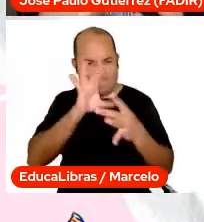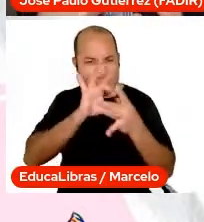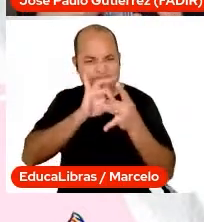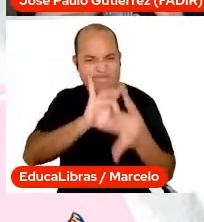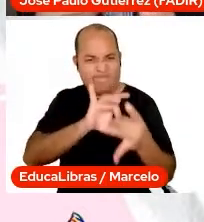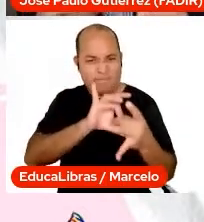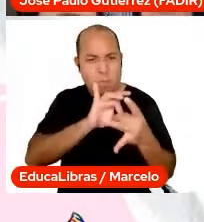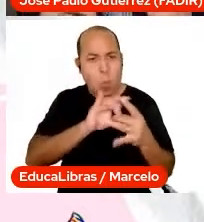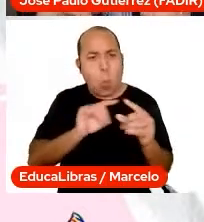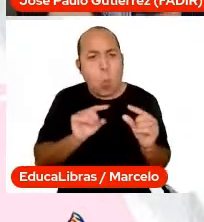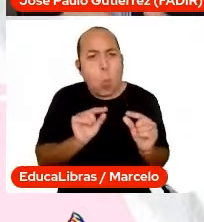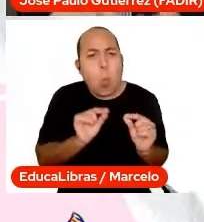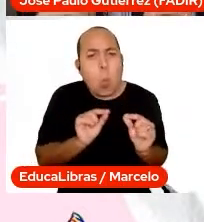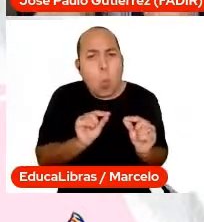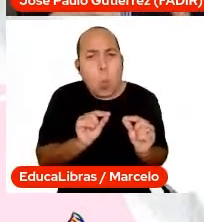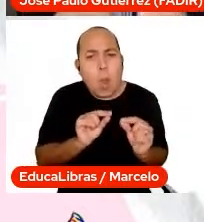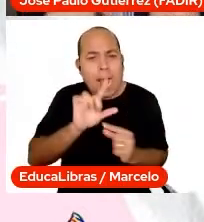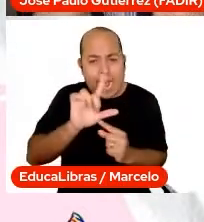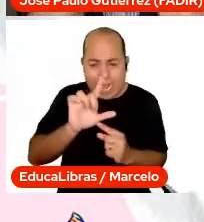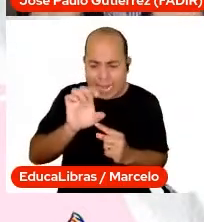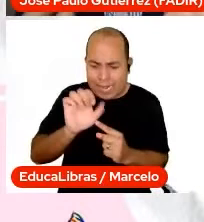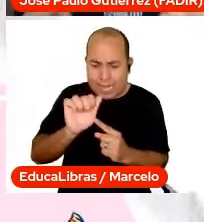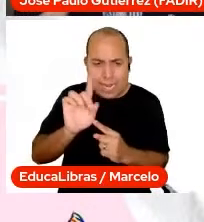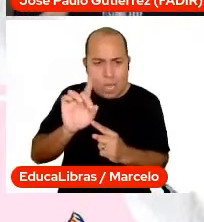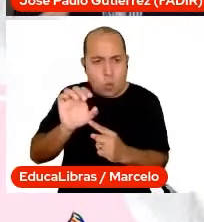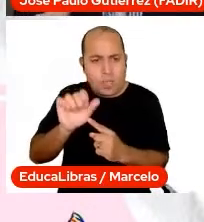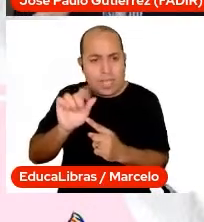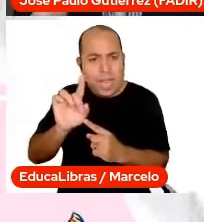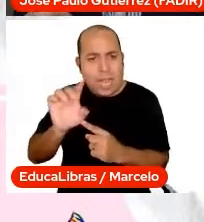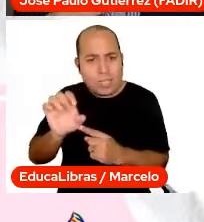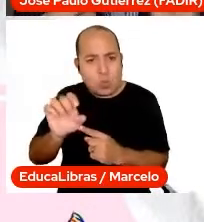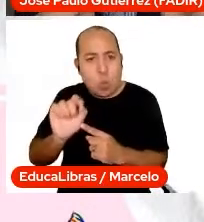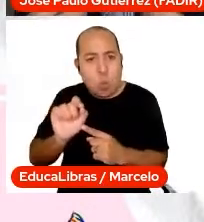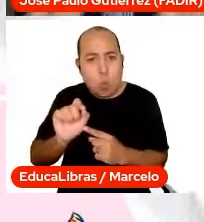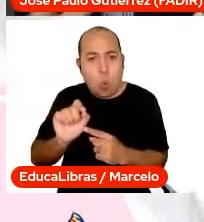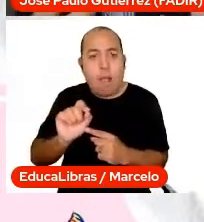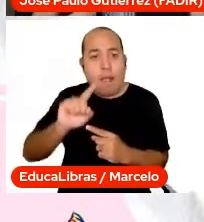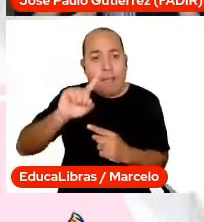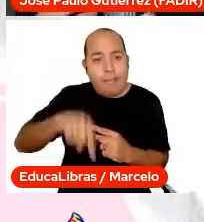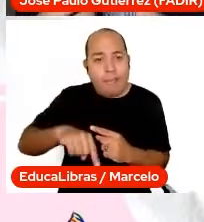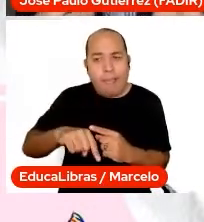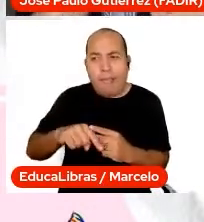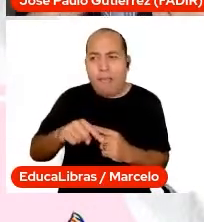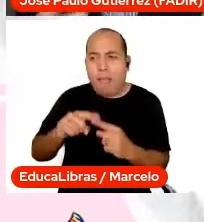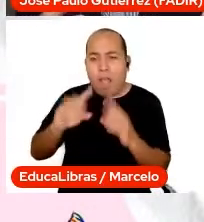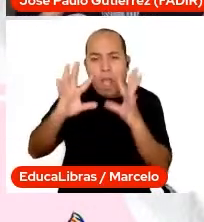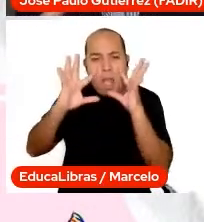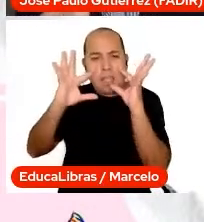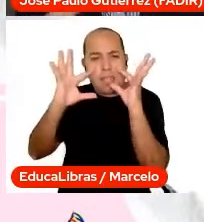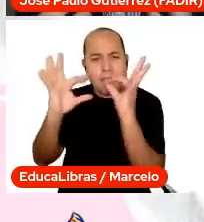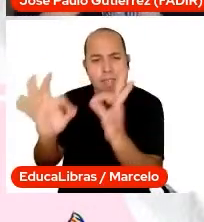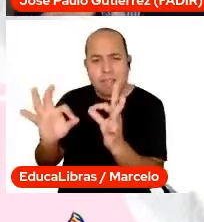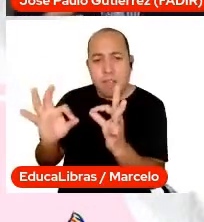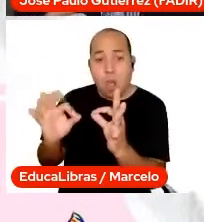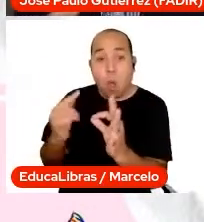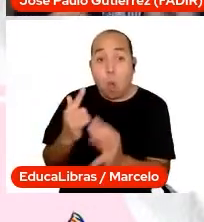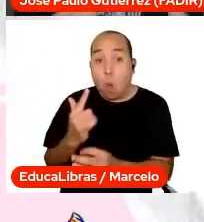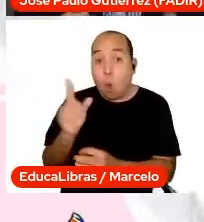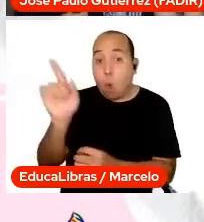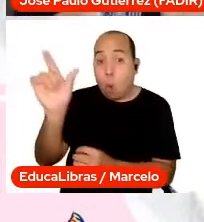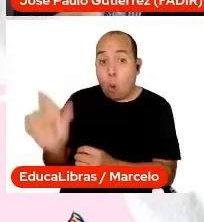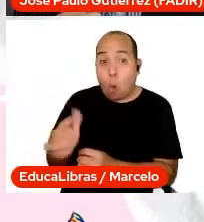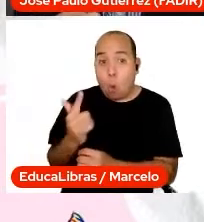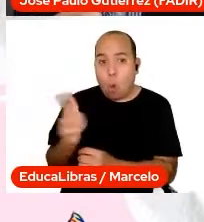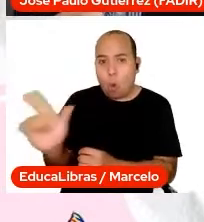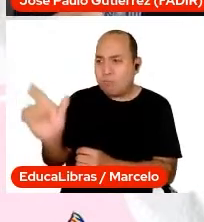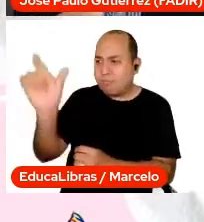da pessoa, mas a promoção do outro pelos direitos humanos. enxergar o outro no direito, nos direitos humanos, o